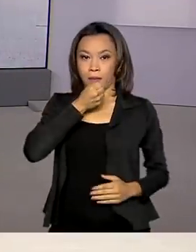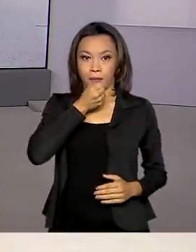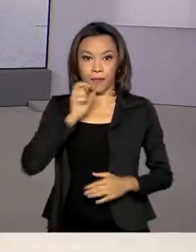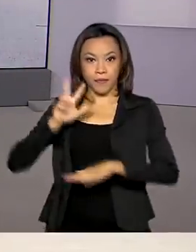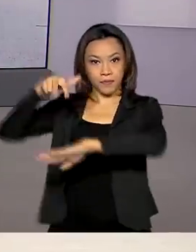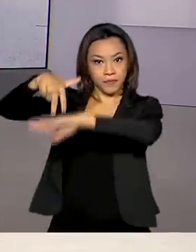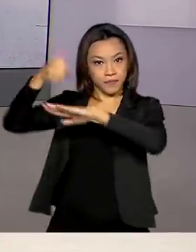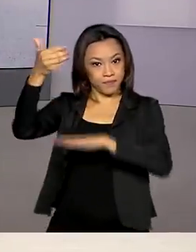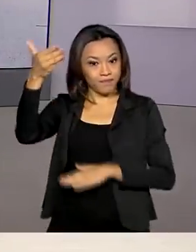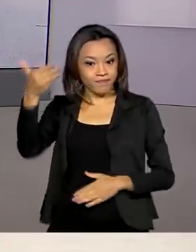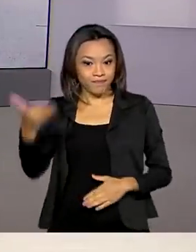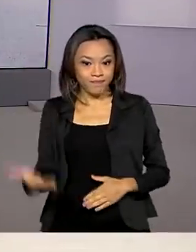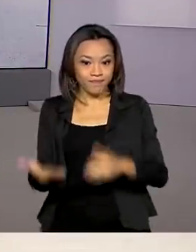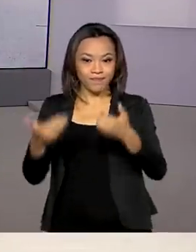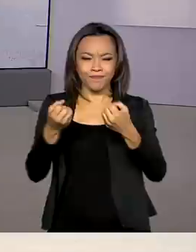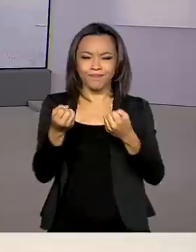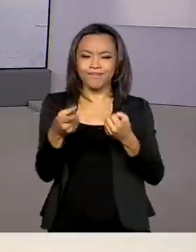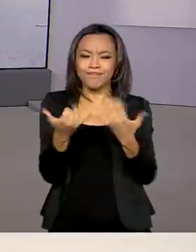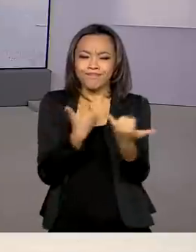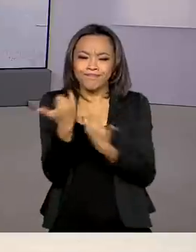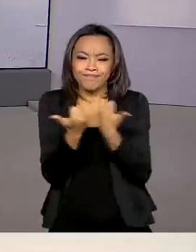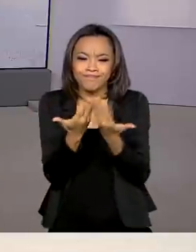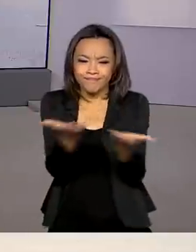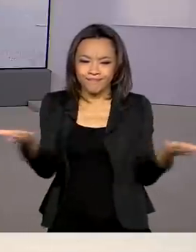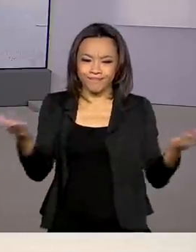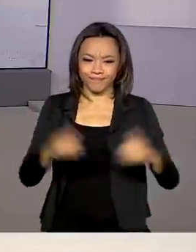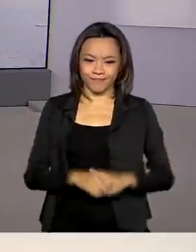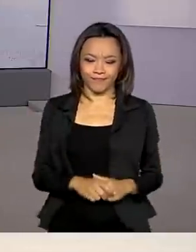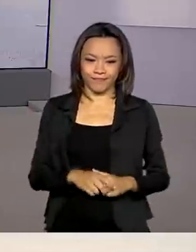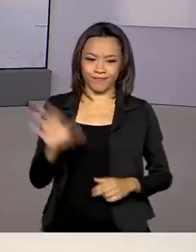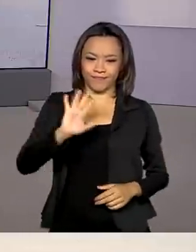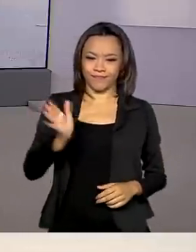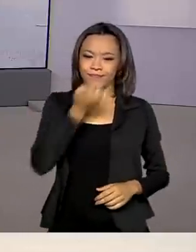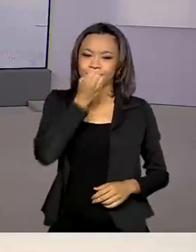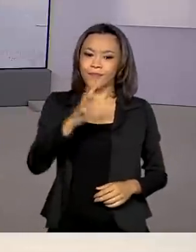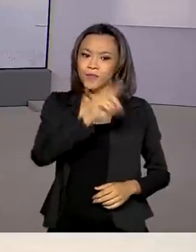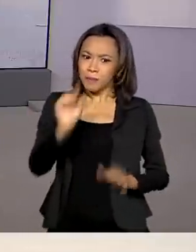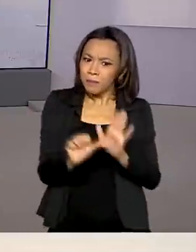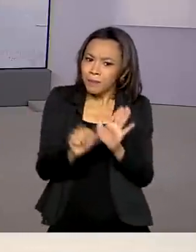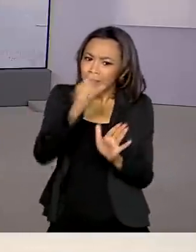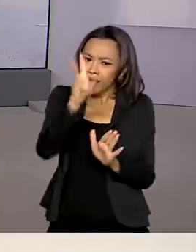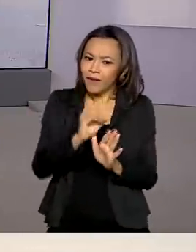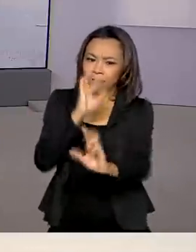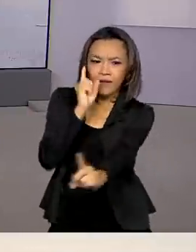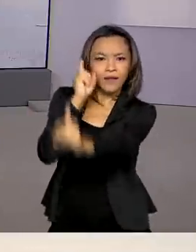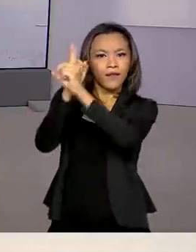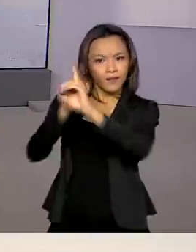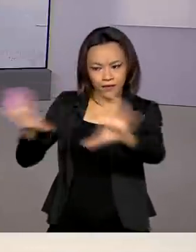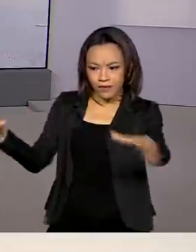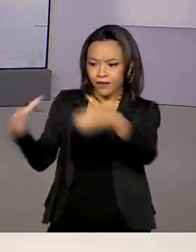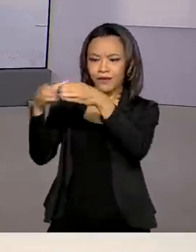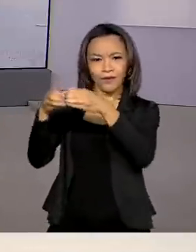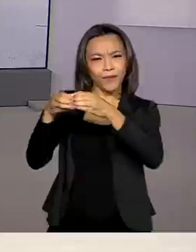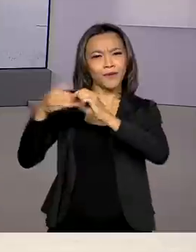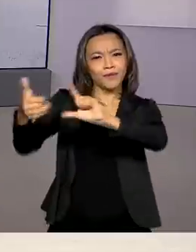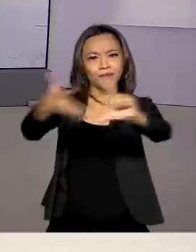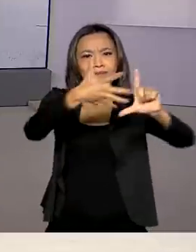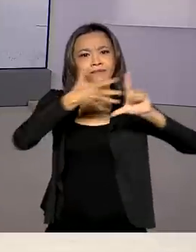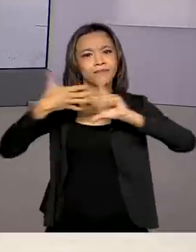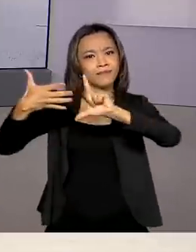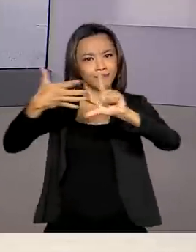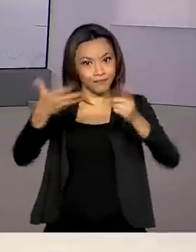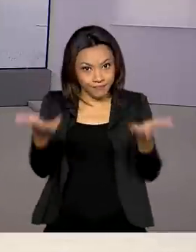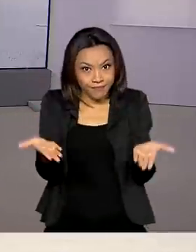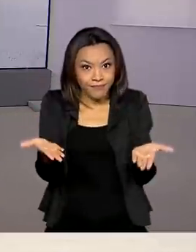Fernandes traz as informações ao vivo para a gente. Bom dia, Márcia. Pela primeira vez esse encontro acontece por videoconferência, não é isso?